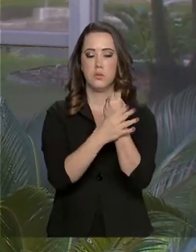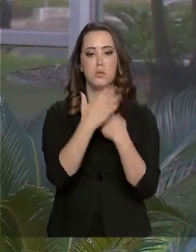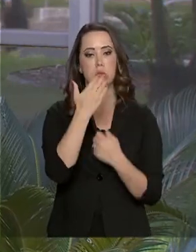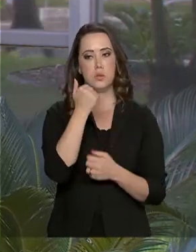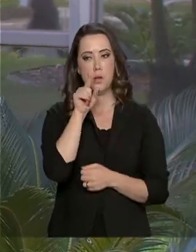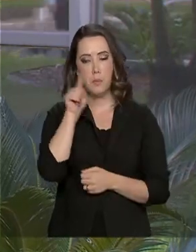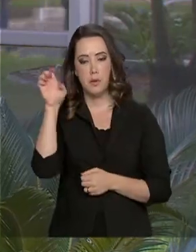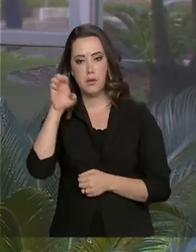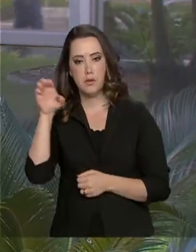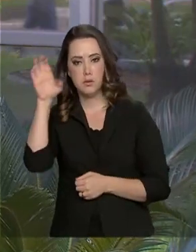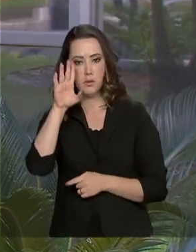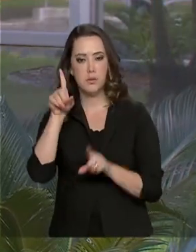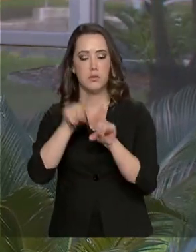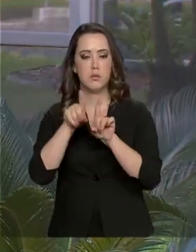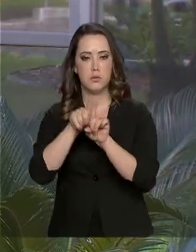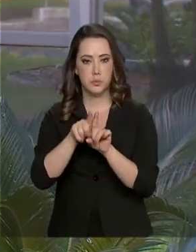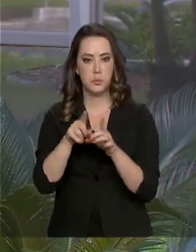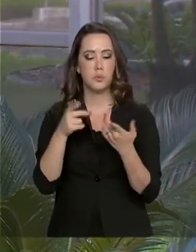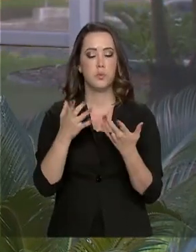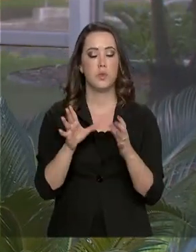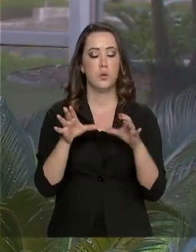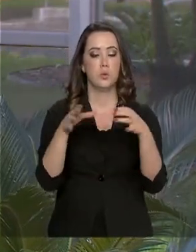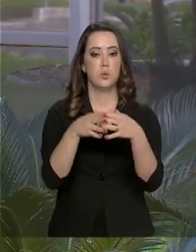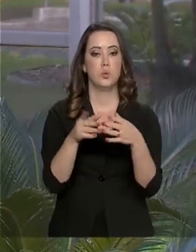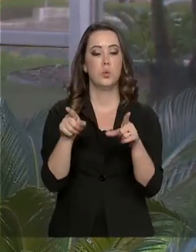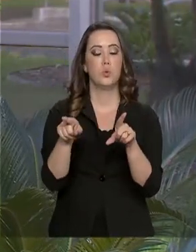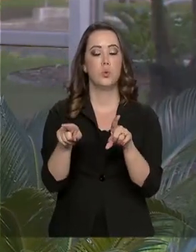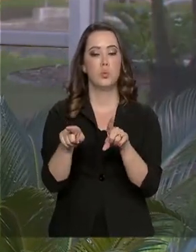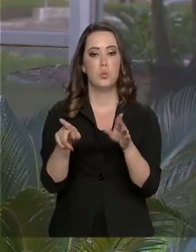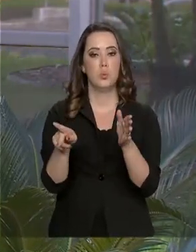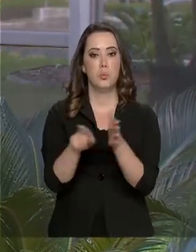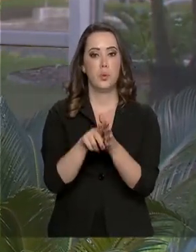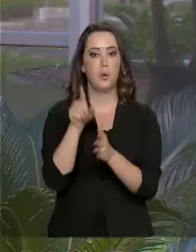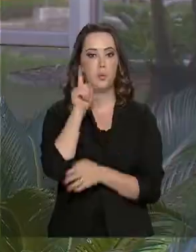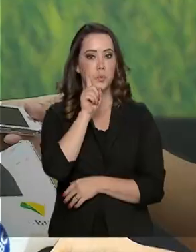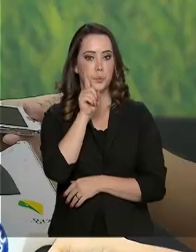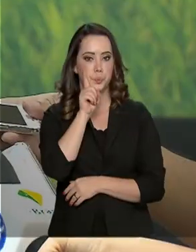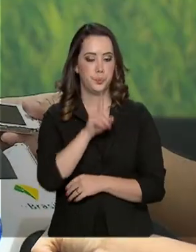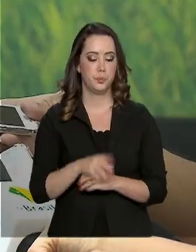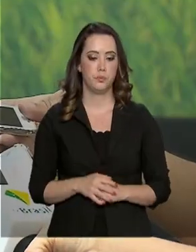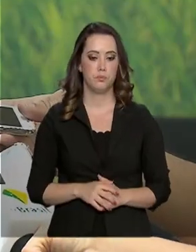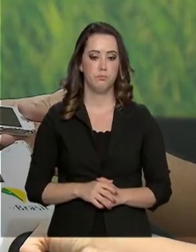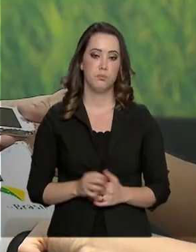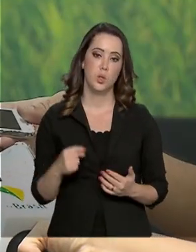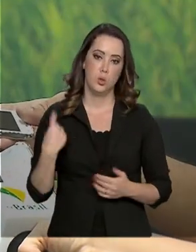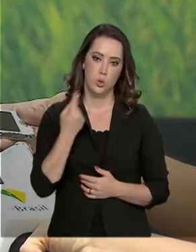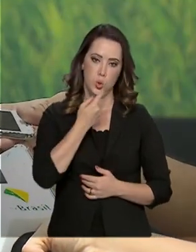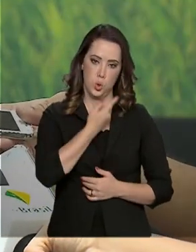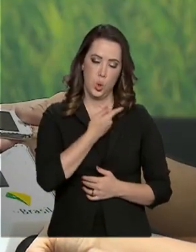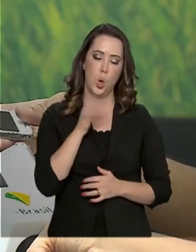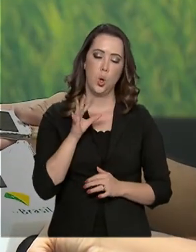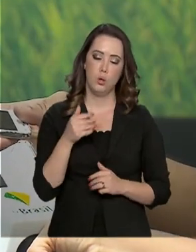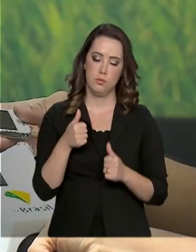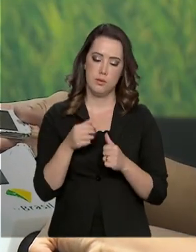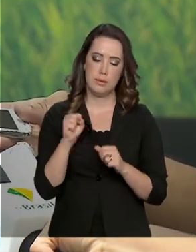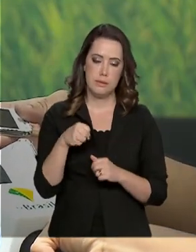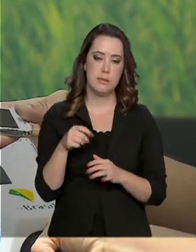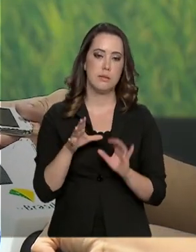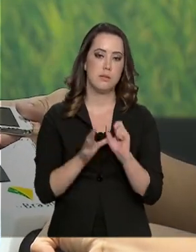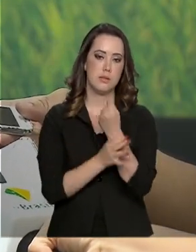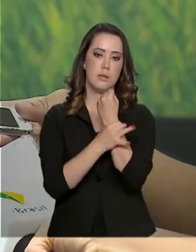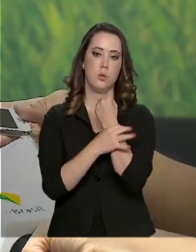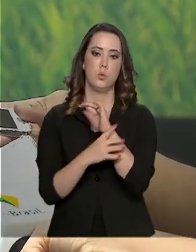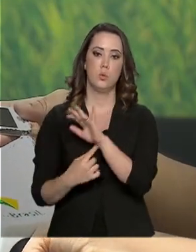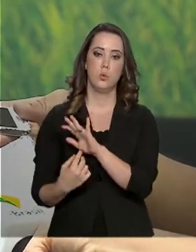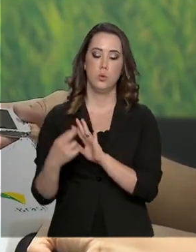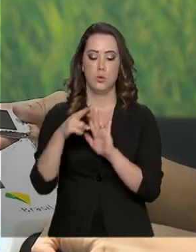Europeia e também pela Administração de Alimentos e Remédios dos Estados Unidos. De forma geral, está bastante seguro. Nossos resultados